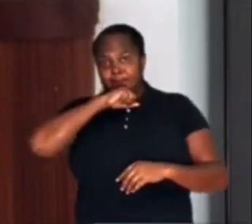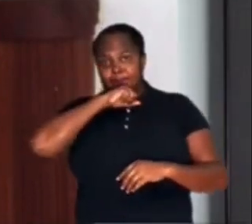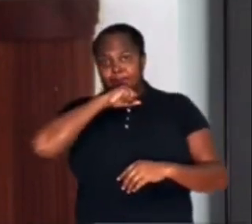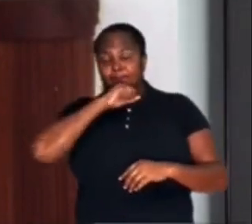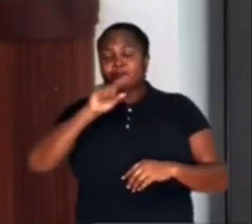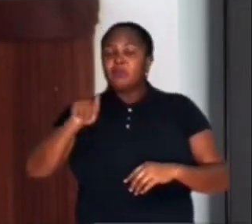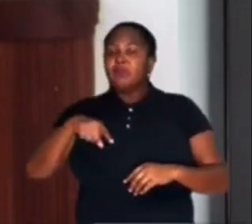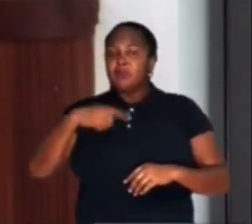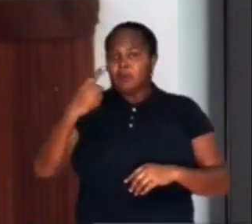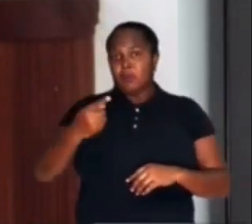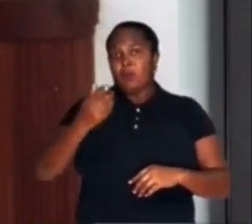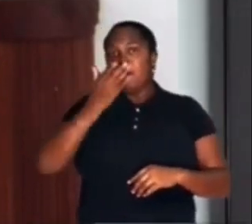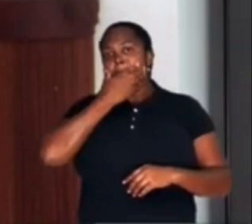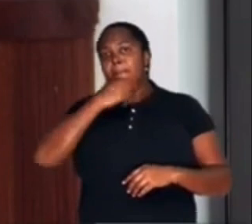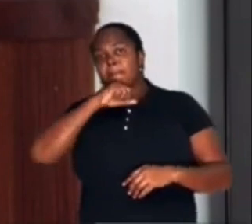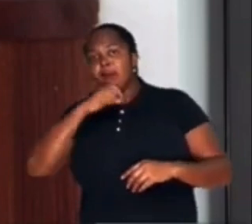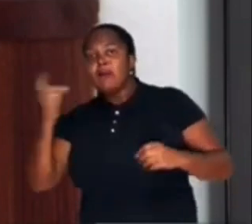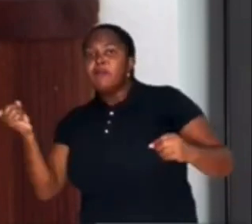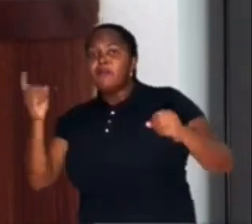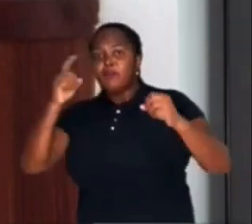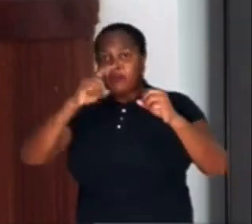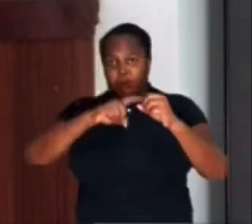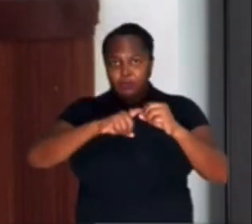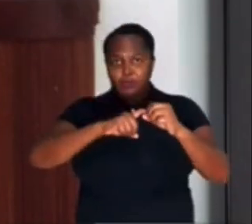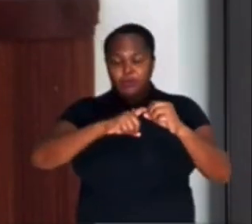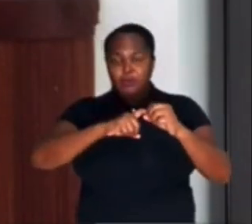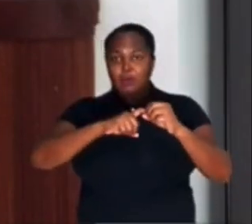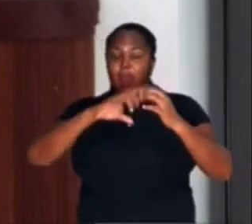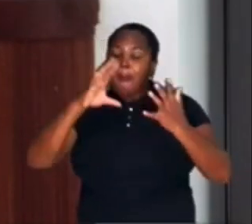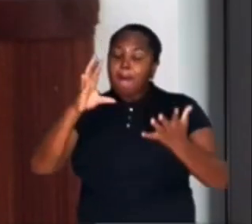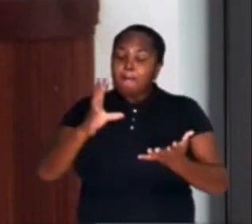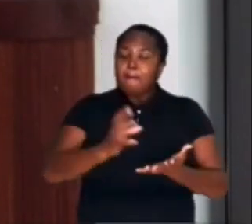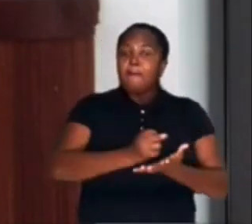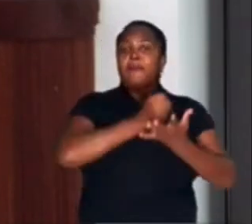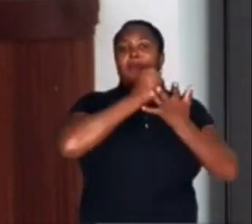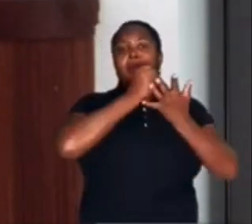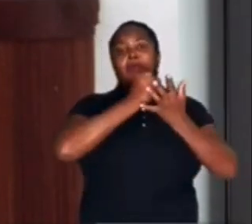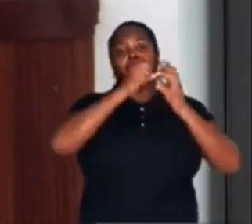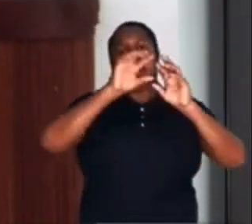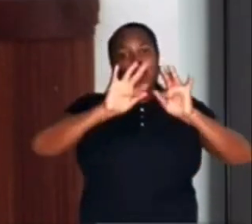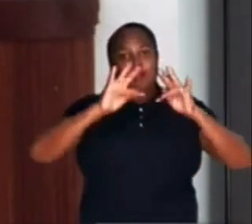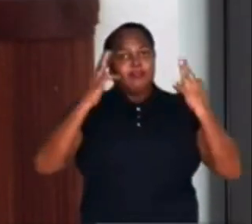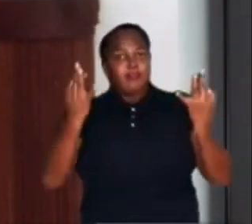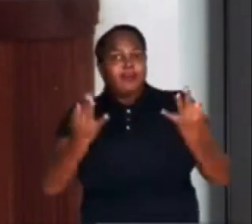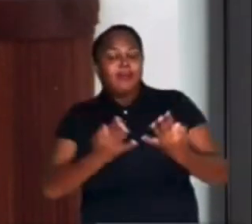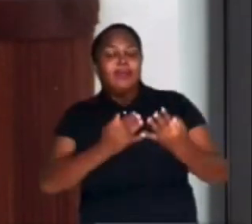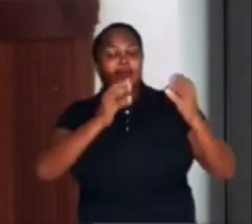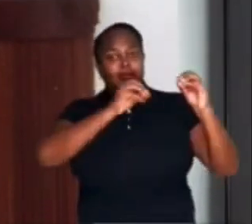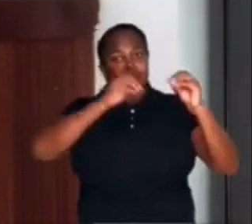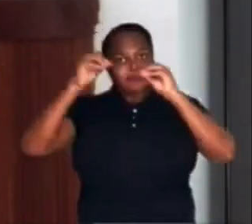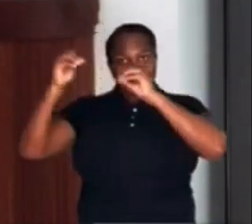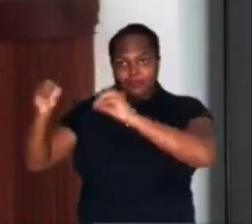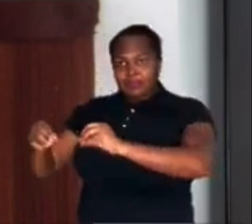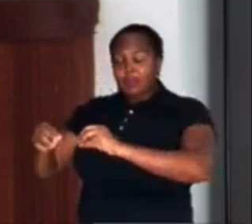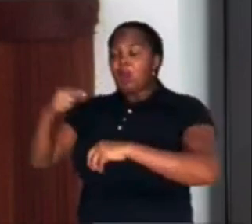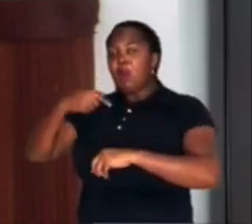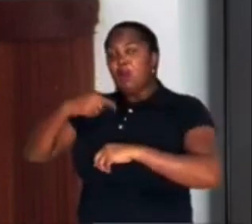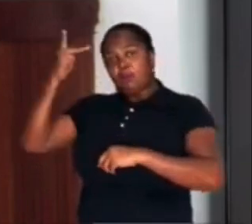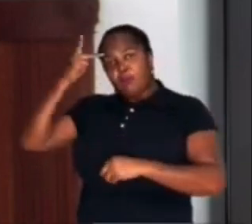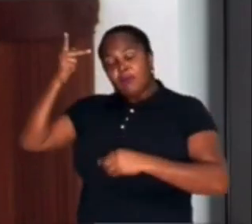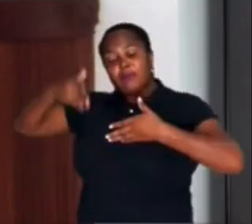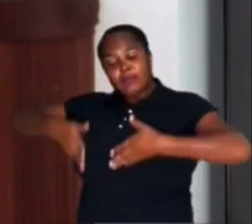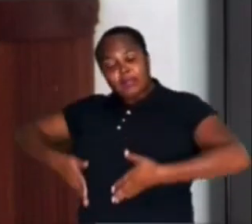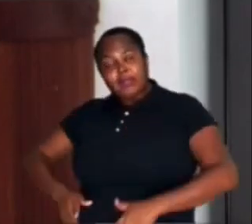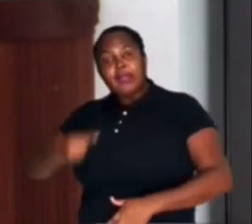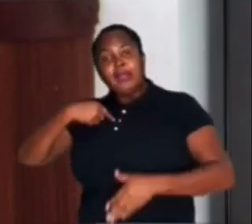retorno de meu pai, a família seguiu para São Paulo, onde eu nasci, corintiano apaixonado e, posteriormente,